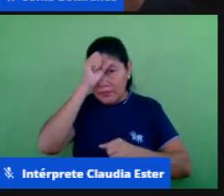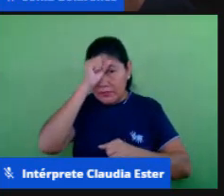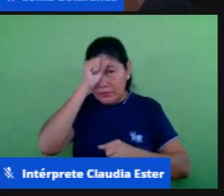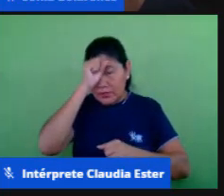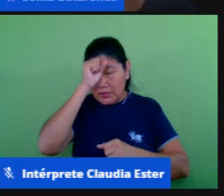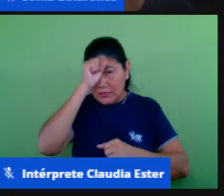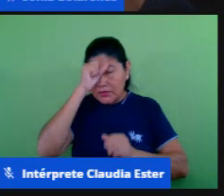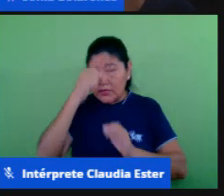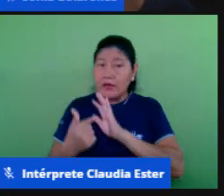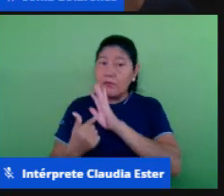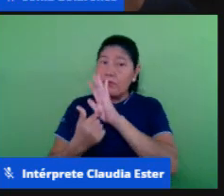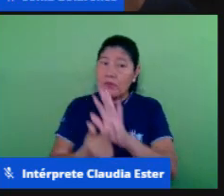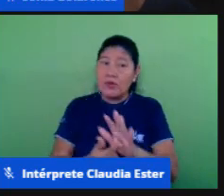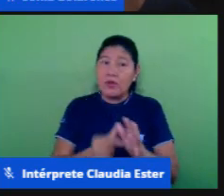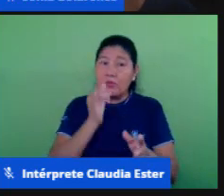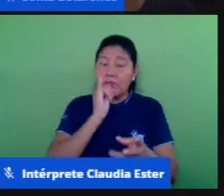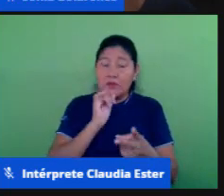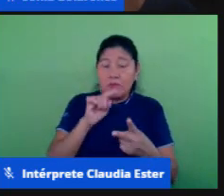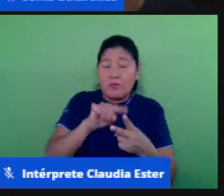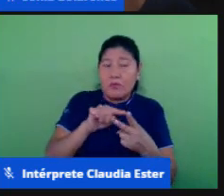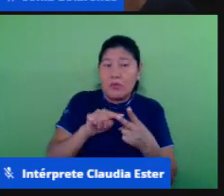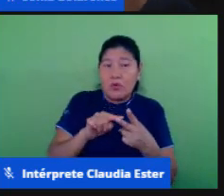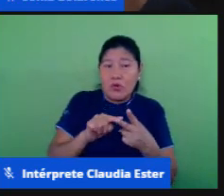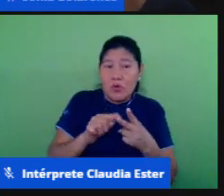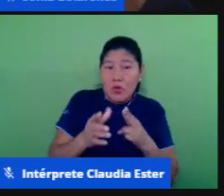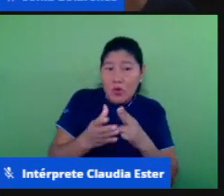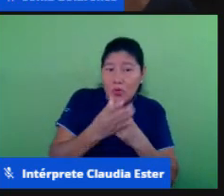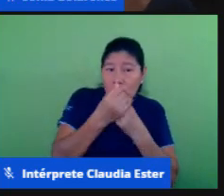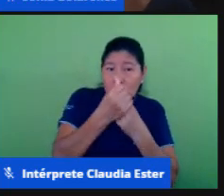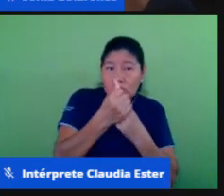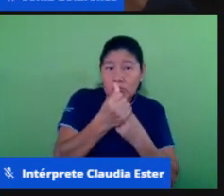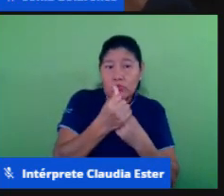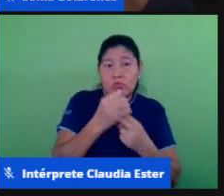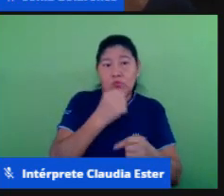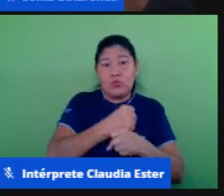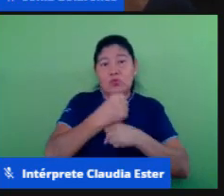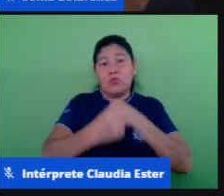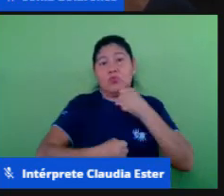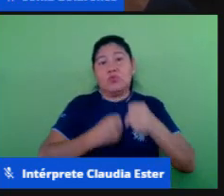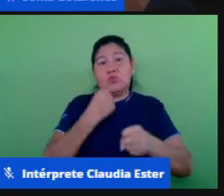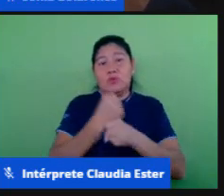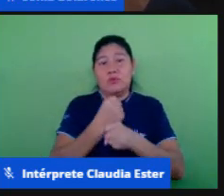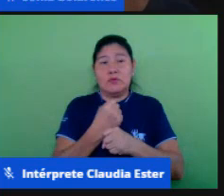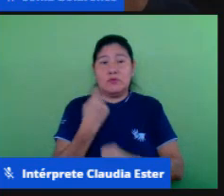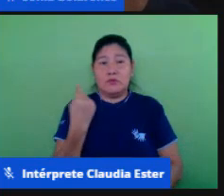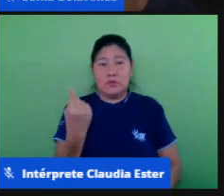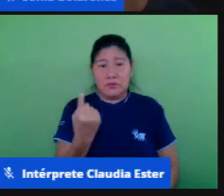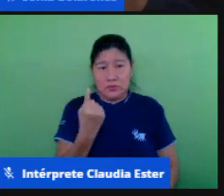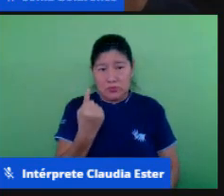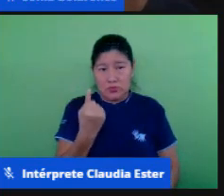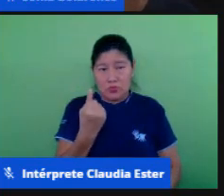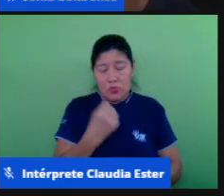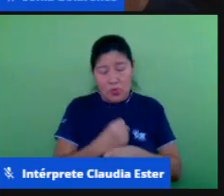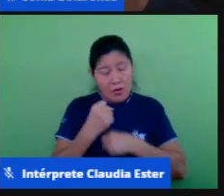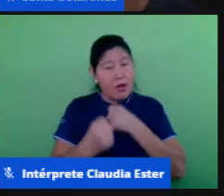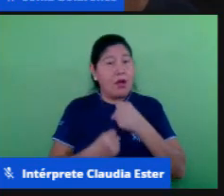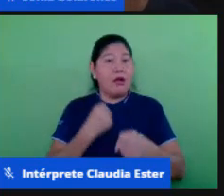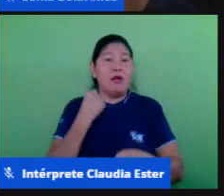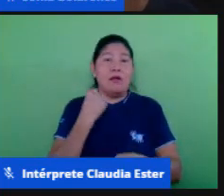em um então em consonância com o currículo circunstancial